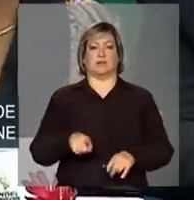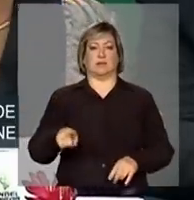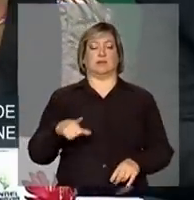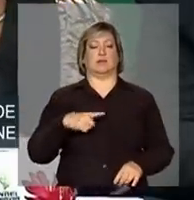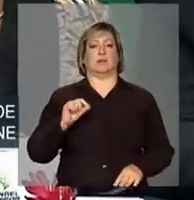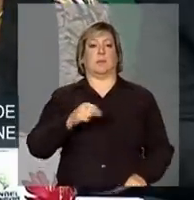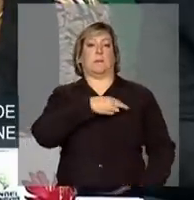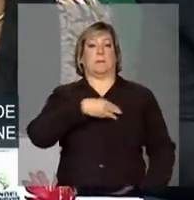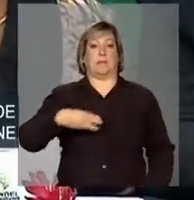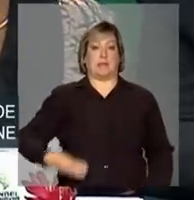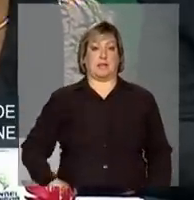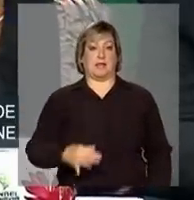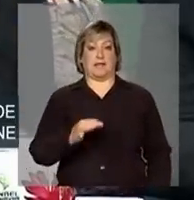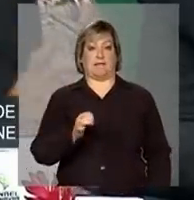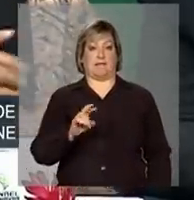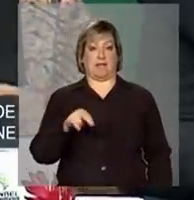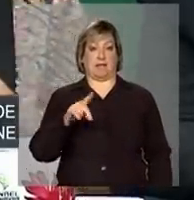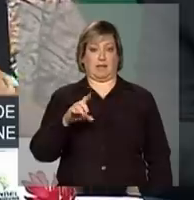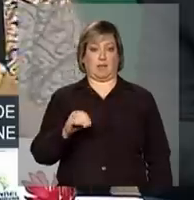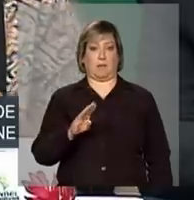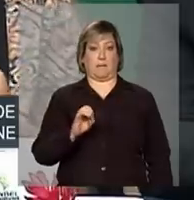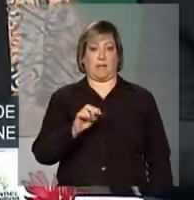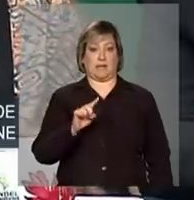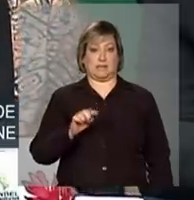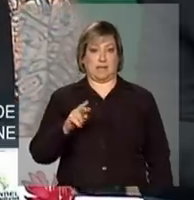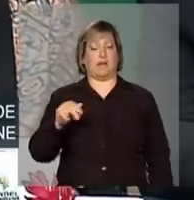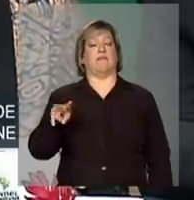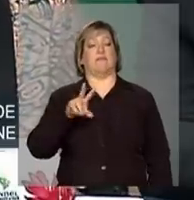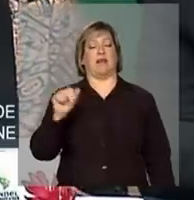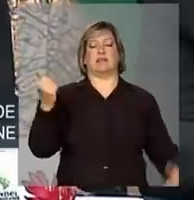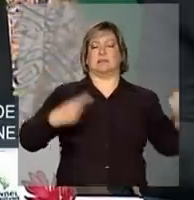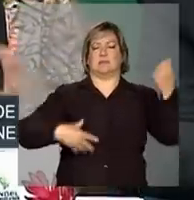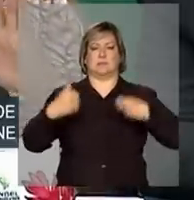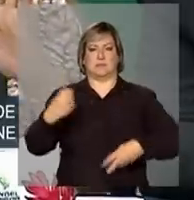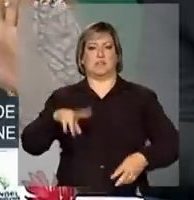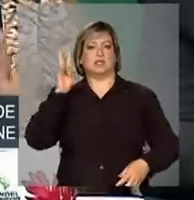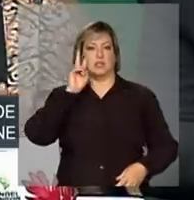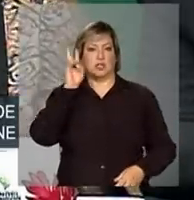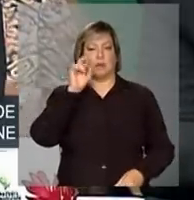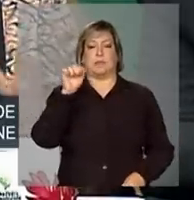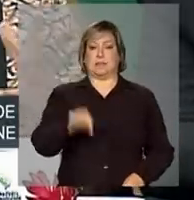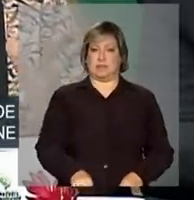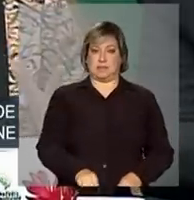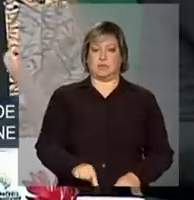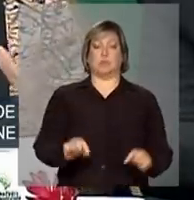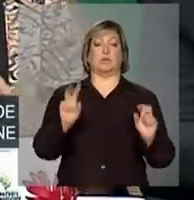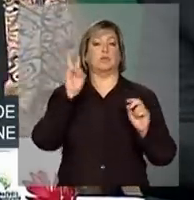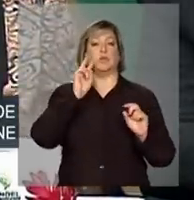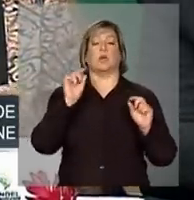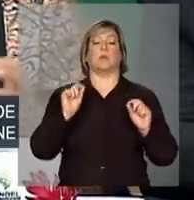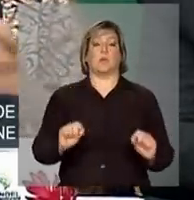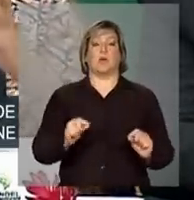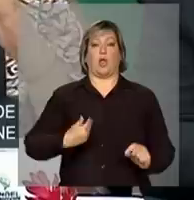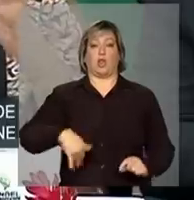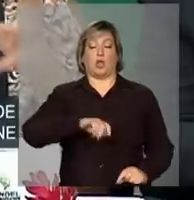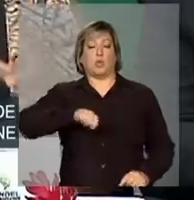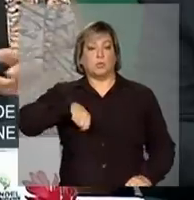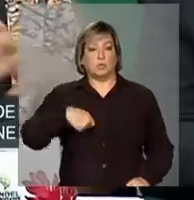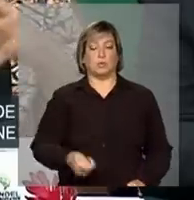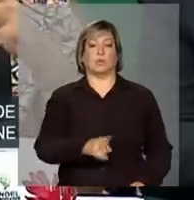Fernando de Zerra vai fazer um balanço disso, no que se refere ao que nós chamamos